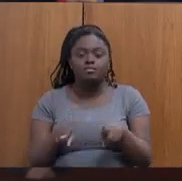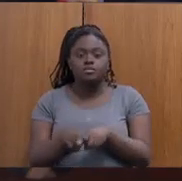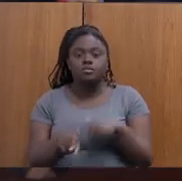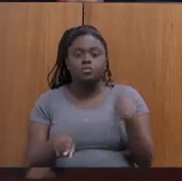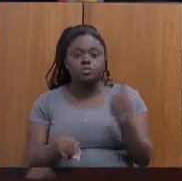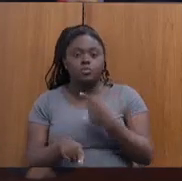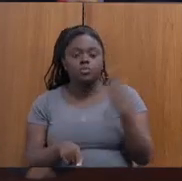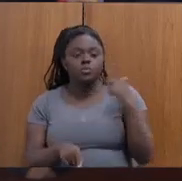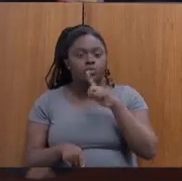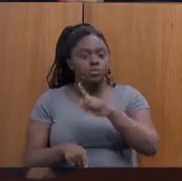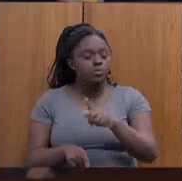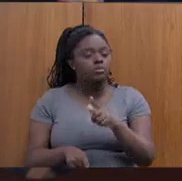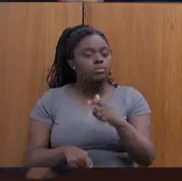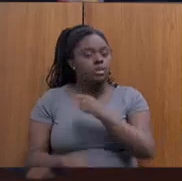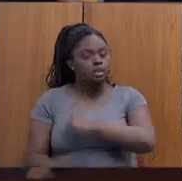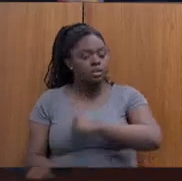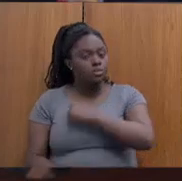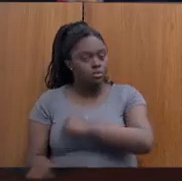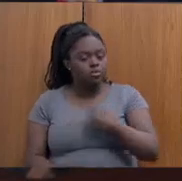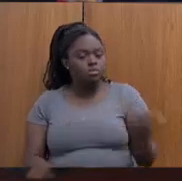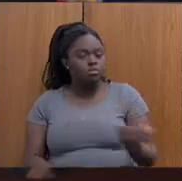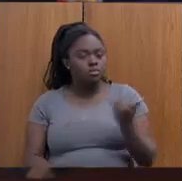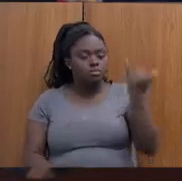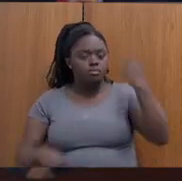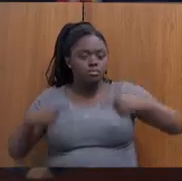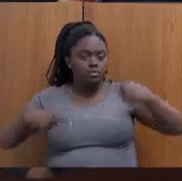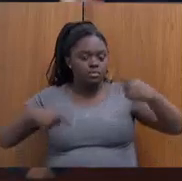lançar em agosto, e é muito importante para a política